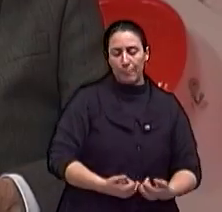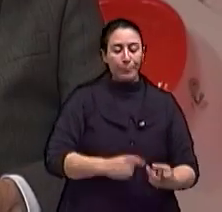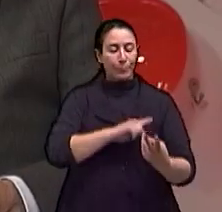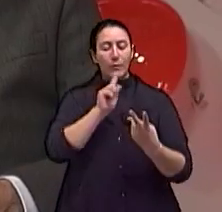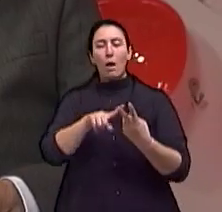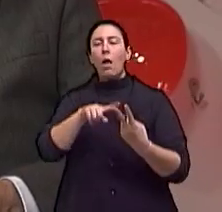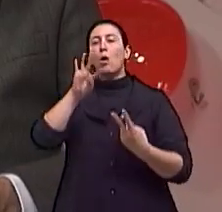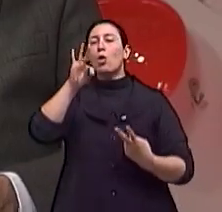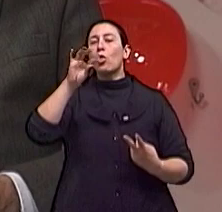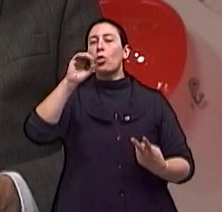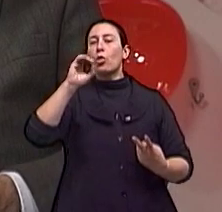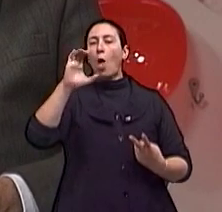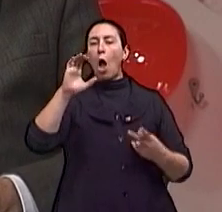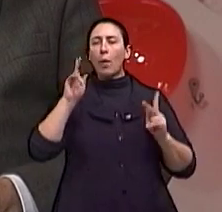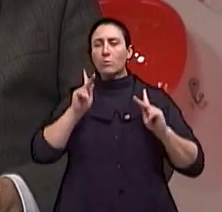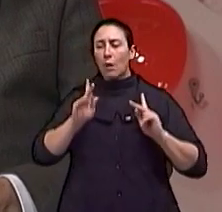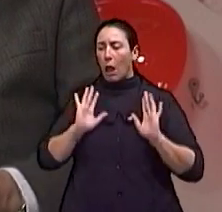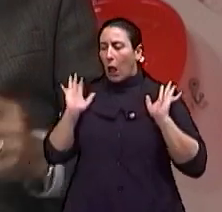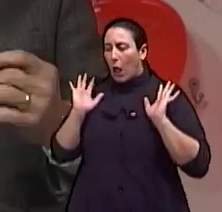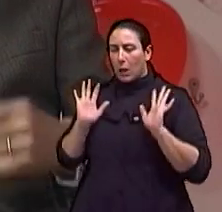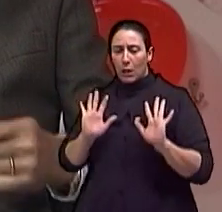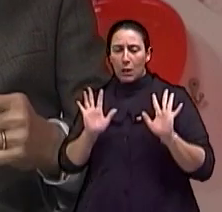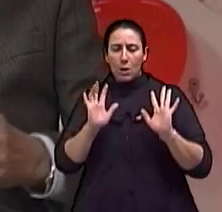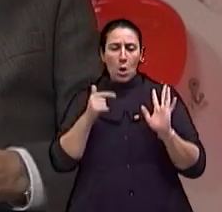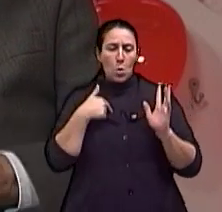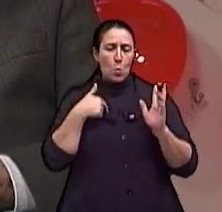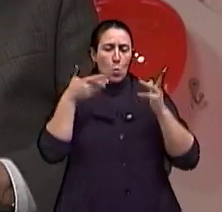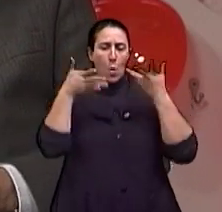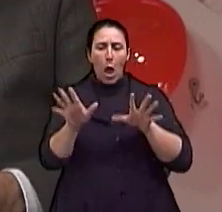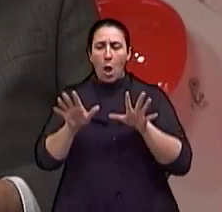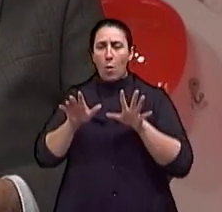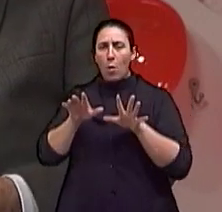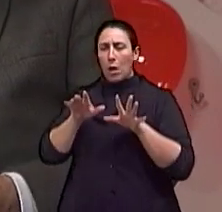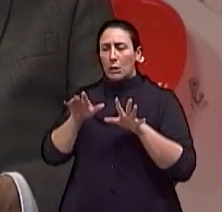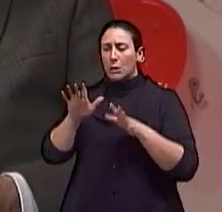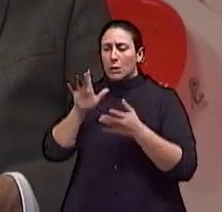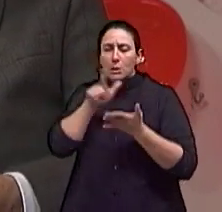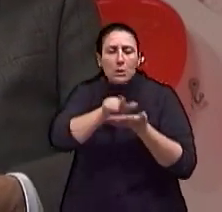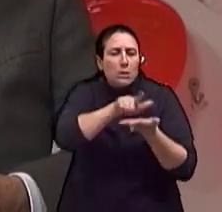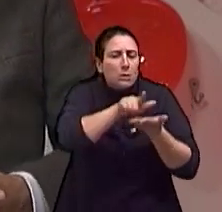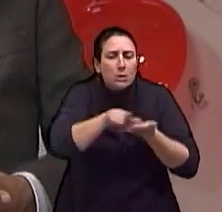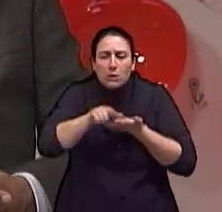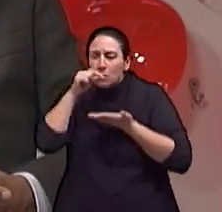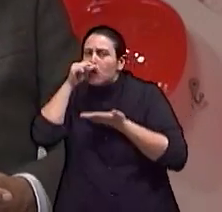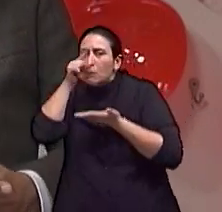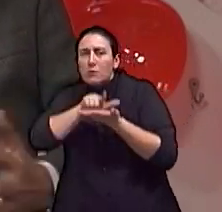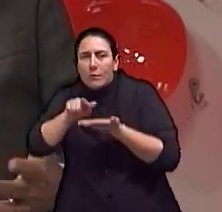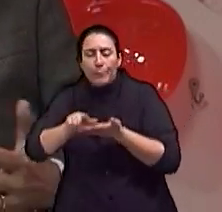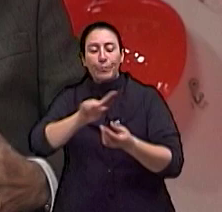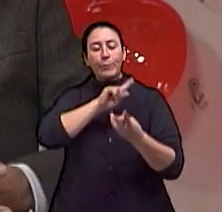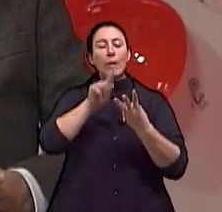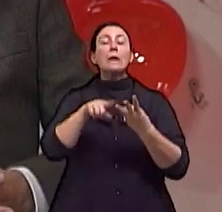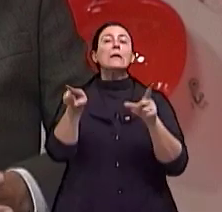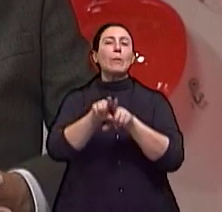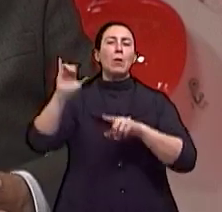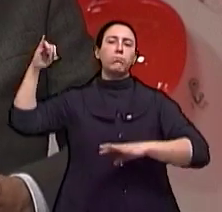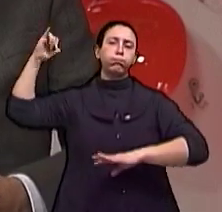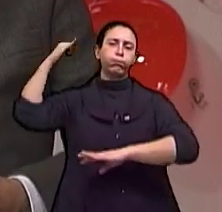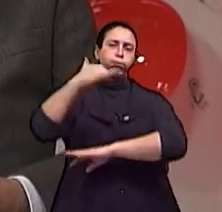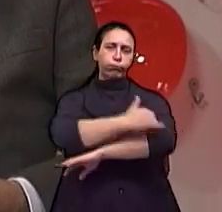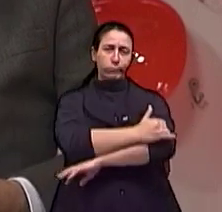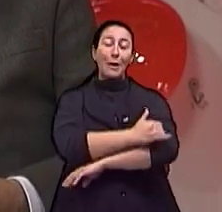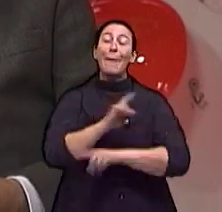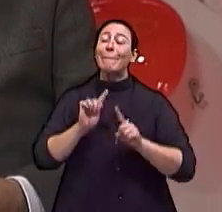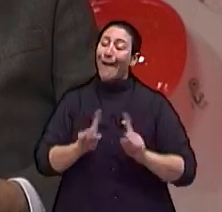tem sido muito indicada, inclusive em nosso meio. Mas não temos a viabilidade do eletrodo ainda, pela restrição da Anvisa, Claro.